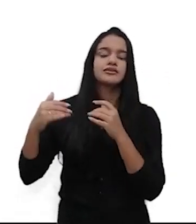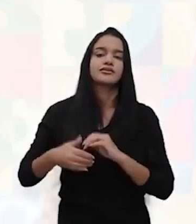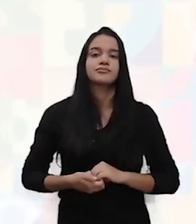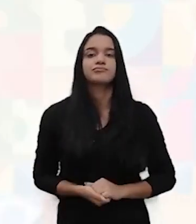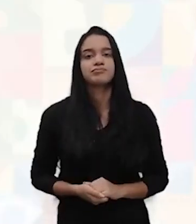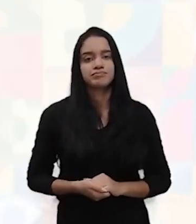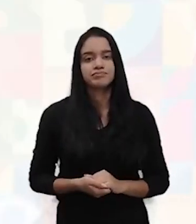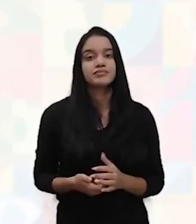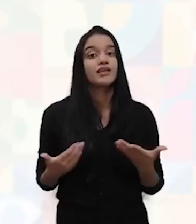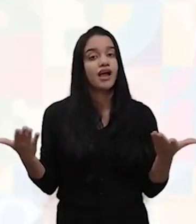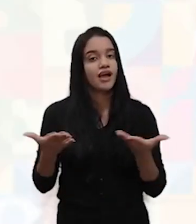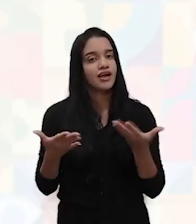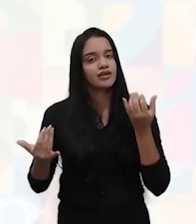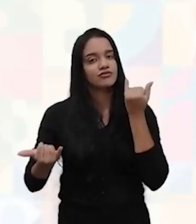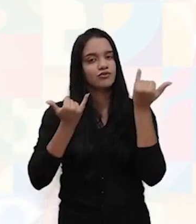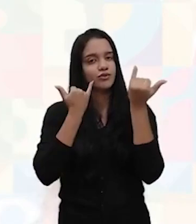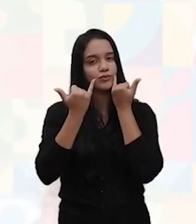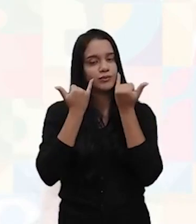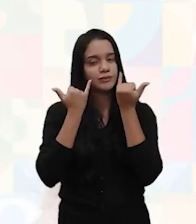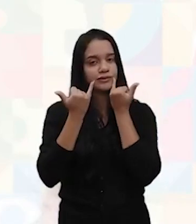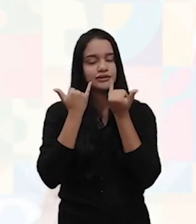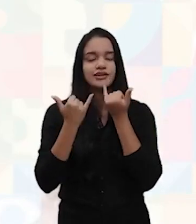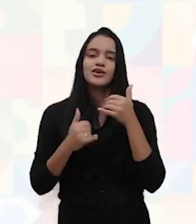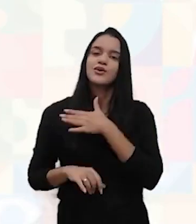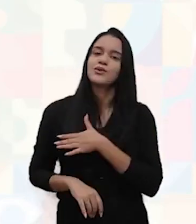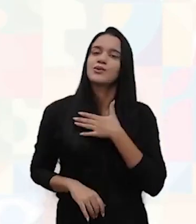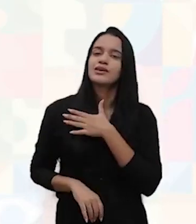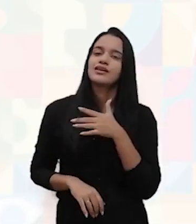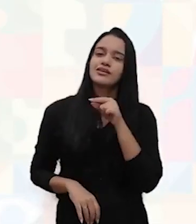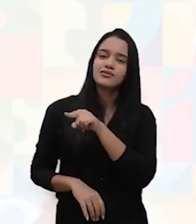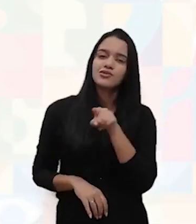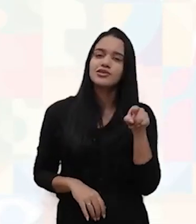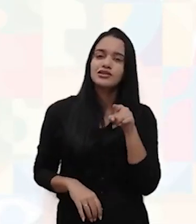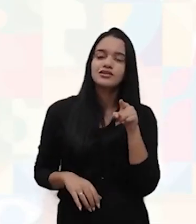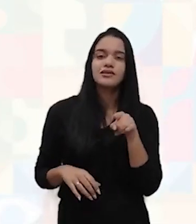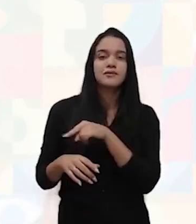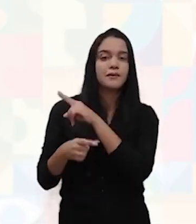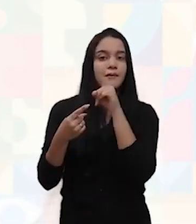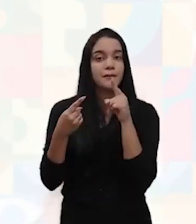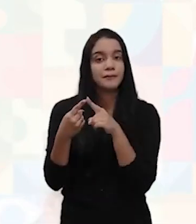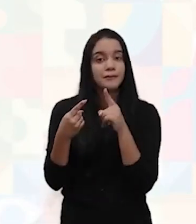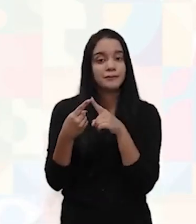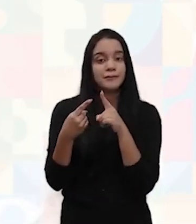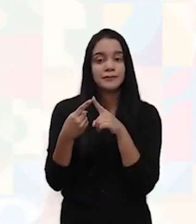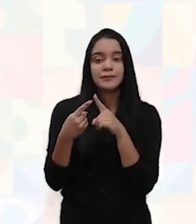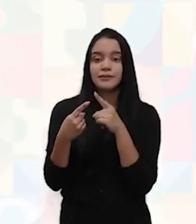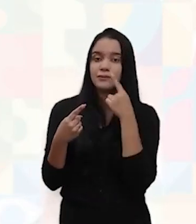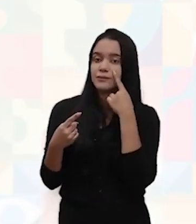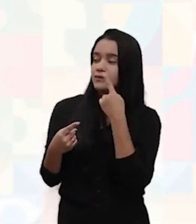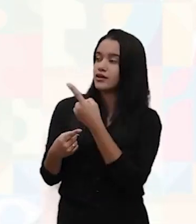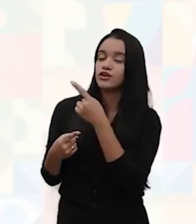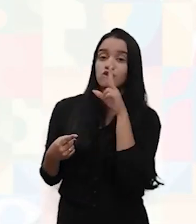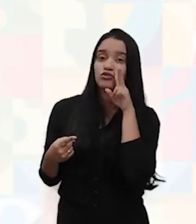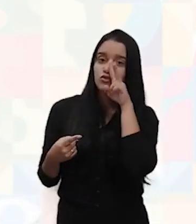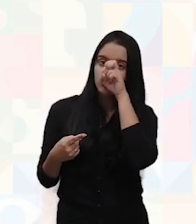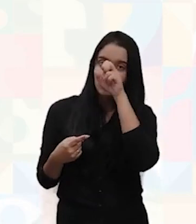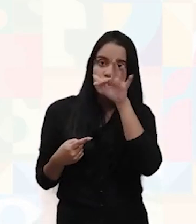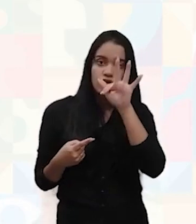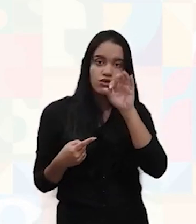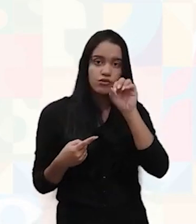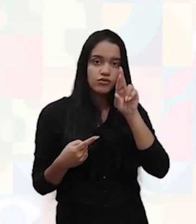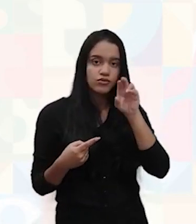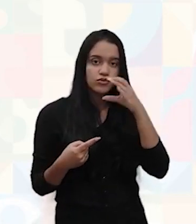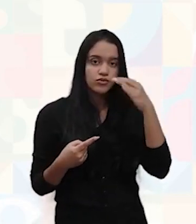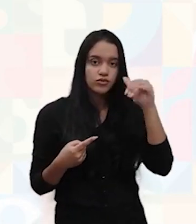Então, dada a informação, eu gostaria que você analisasse o primeiro quadrante. Forças, dentro do fator